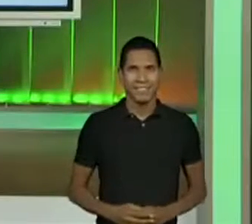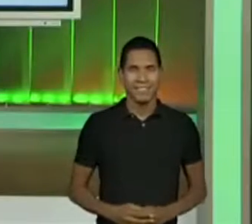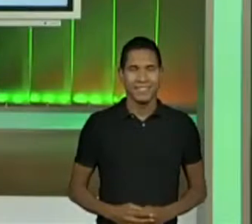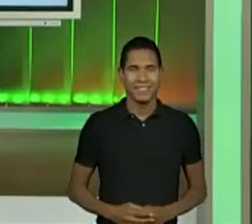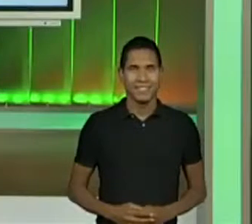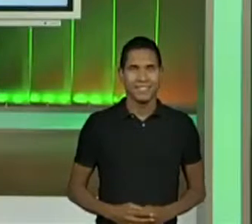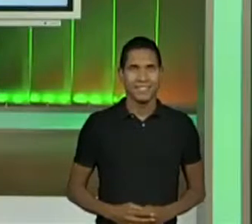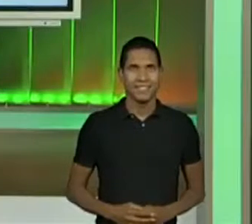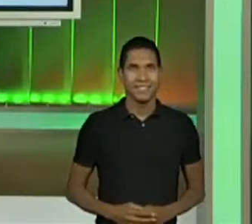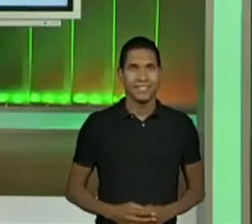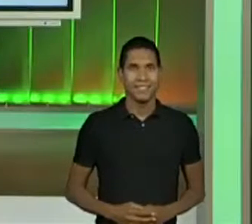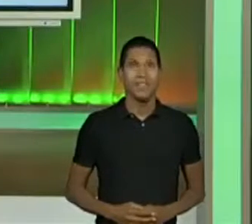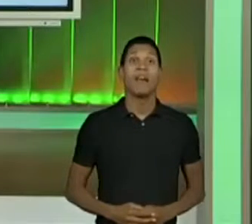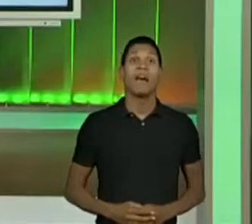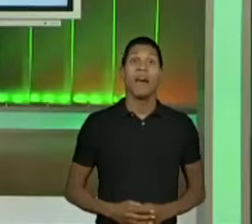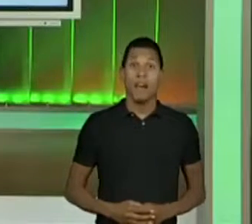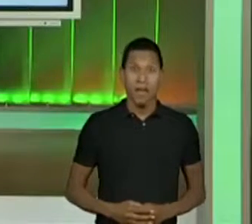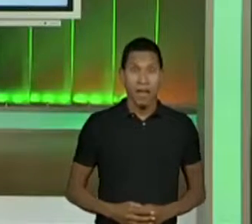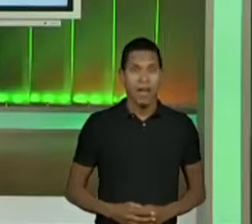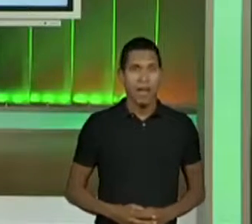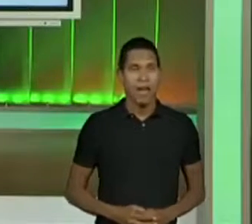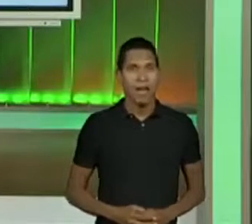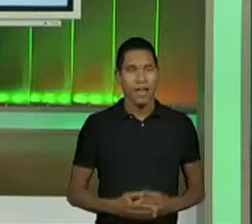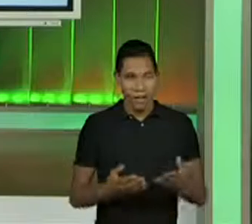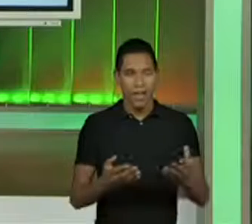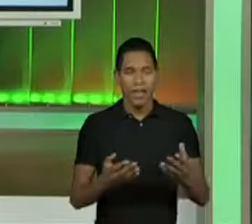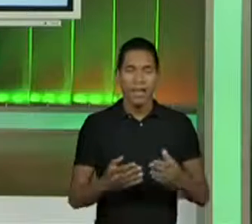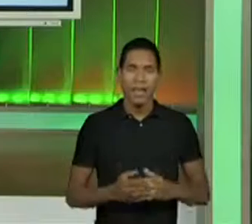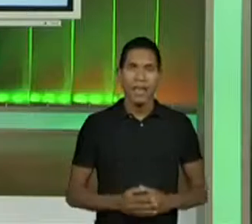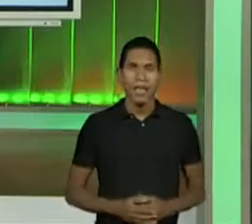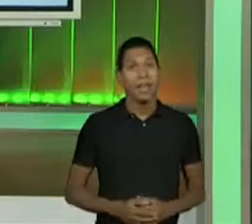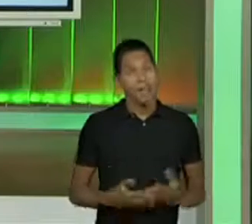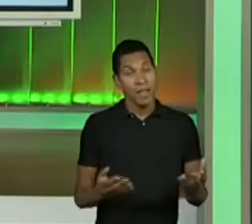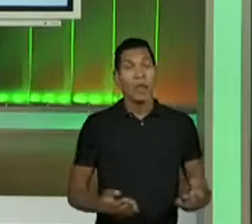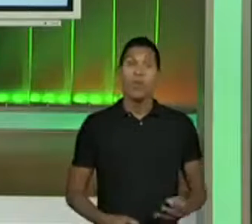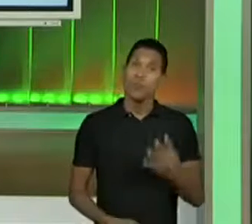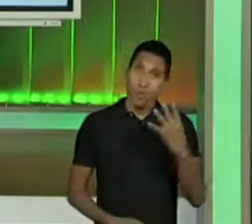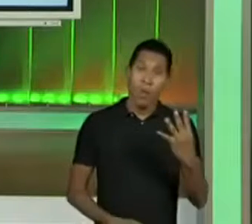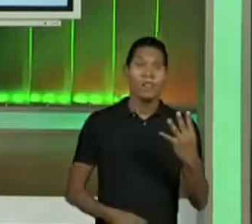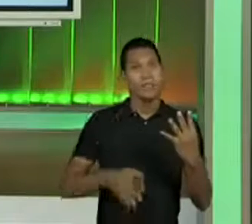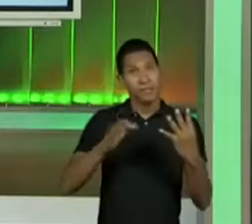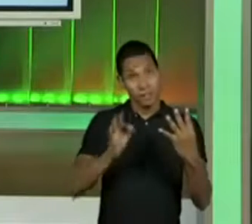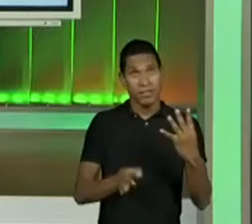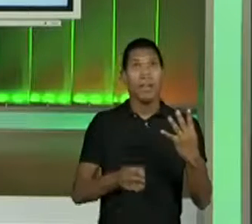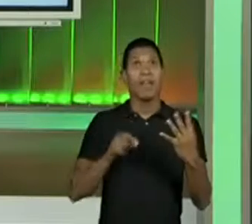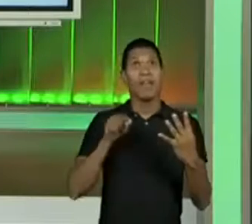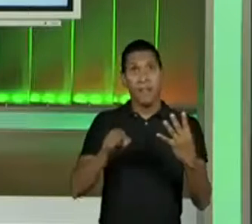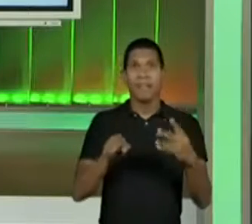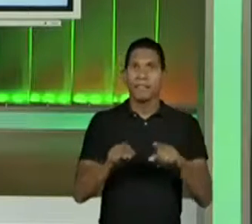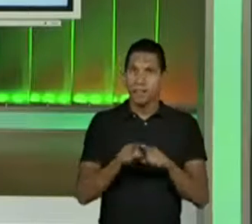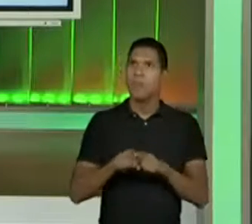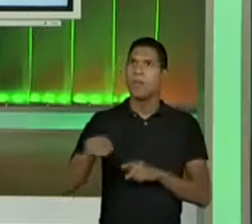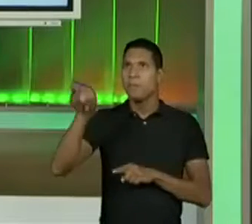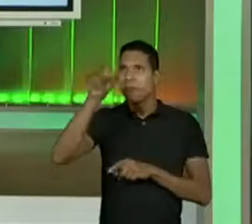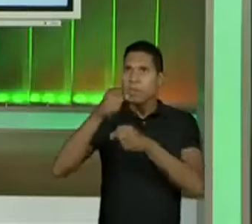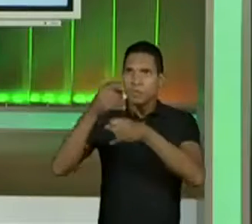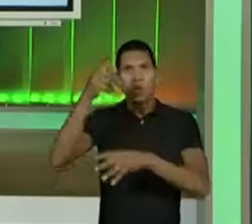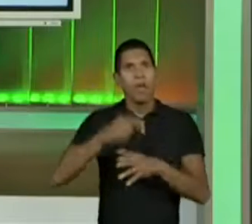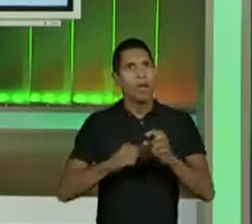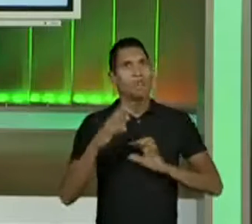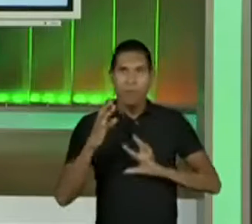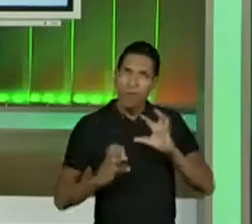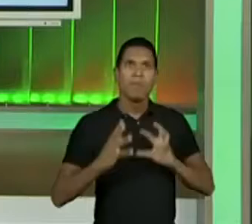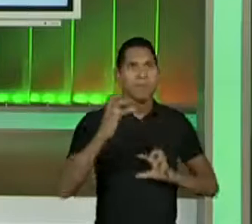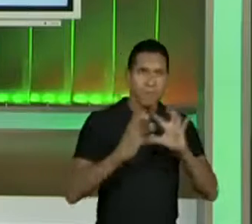Isso, vocês estão chamando a atenção a respeito do 4. Essa maneira que o 4 está representada, ela é polêmica mesmo, mas ela é